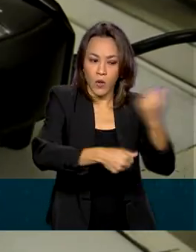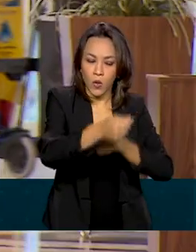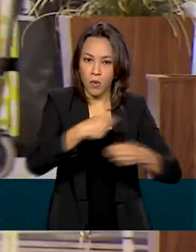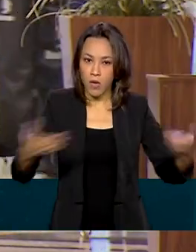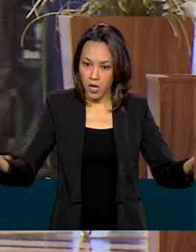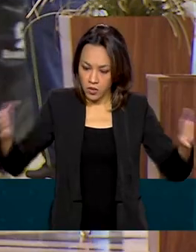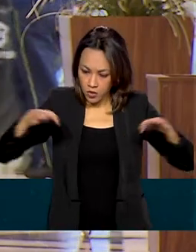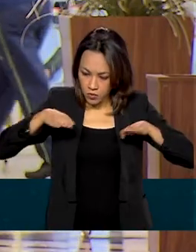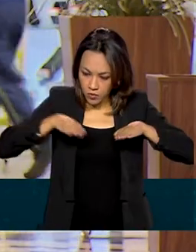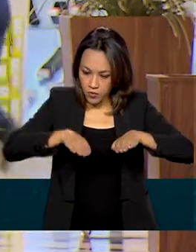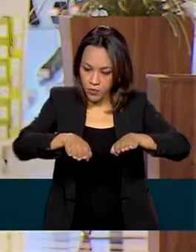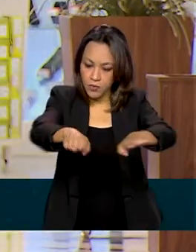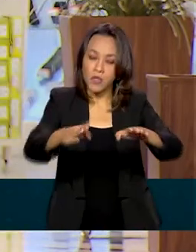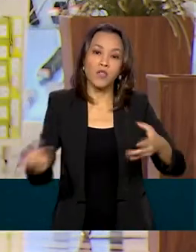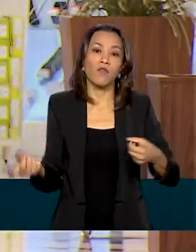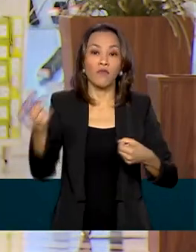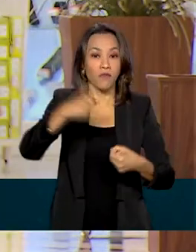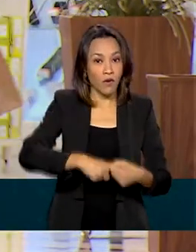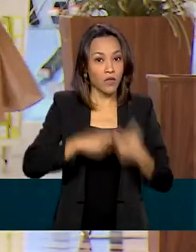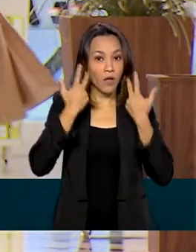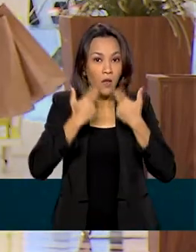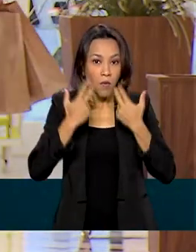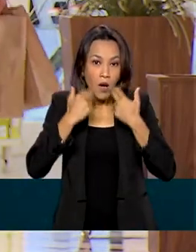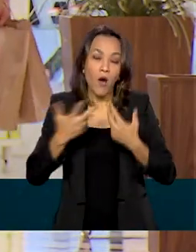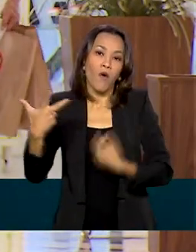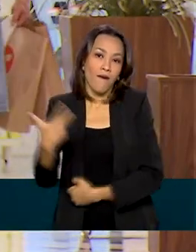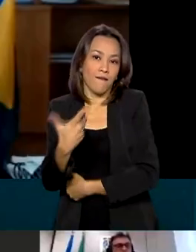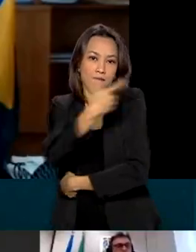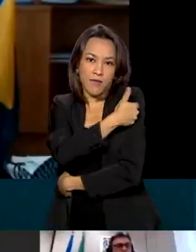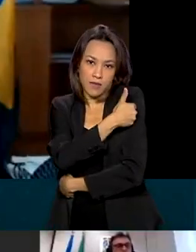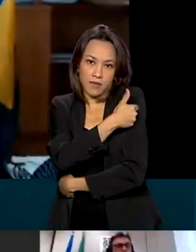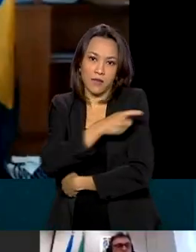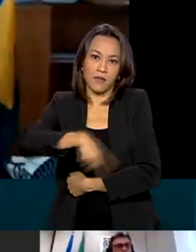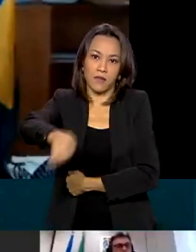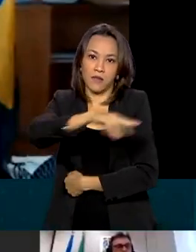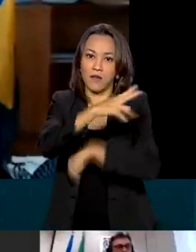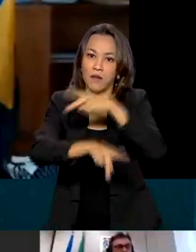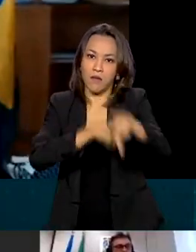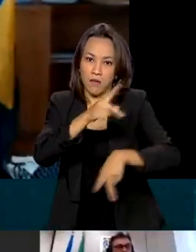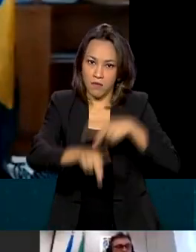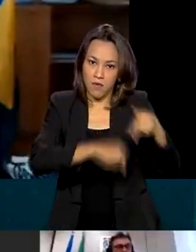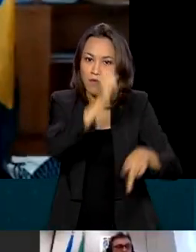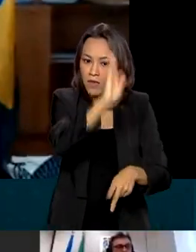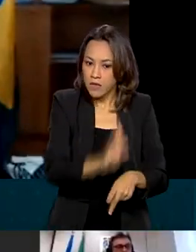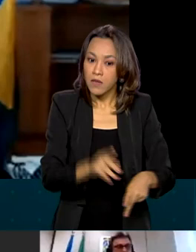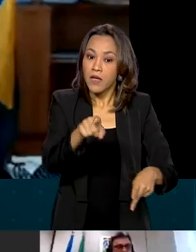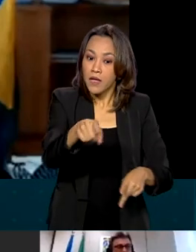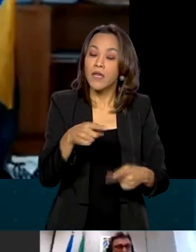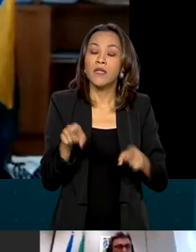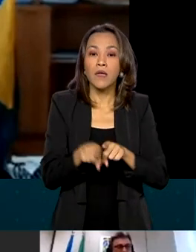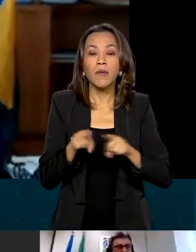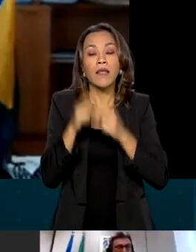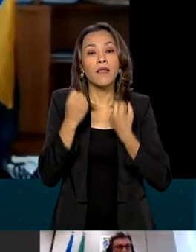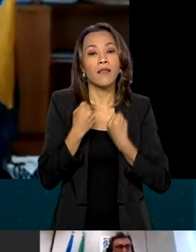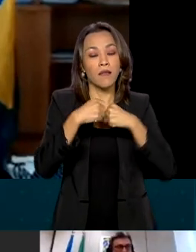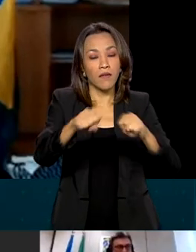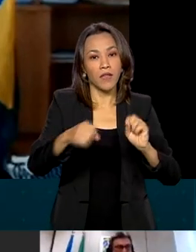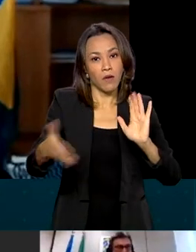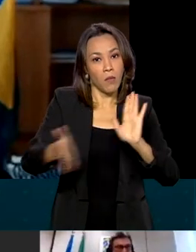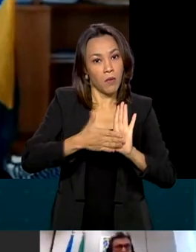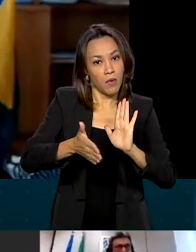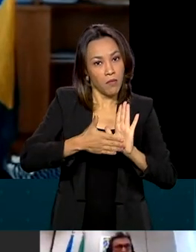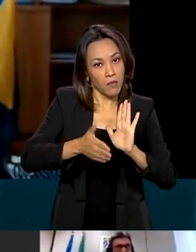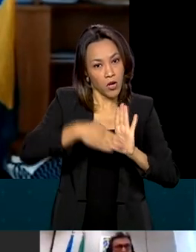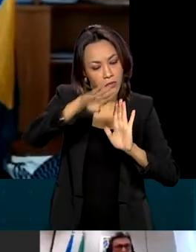investimentos no país com a vacinação em massa da população, ele ainda defendeu a agenda de reformas a serem